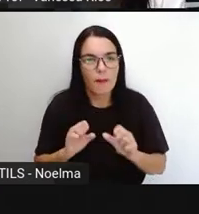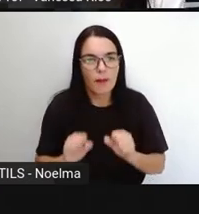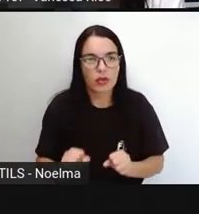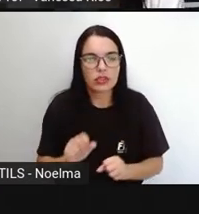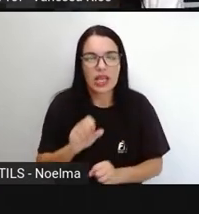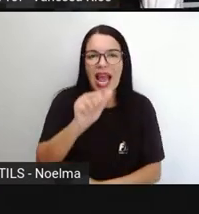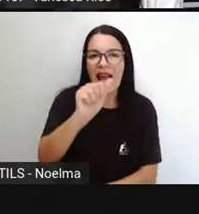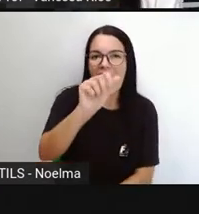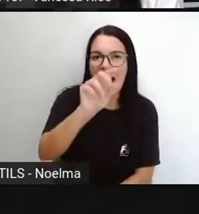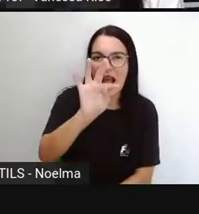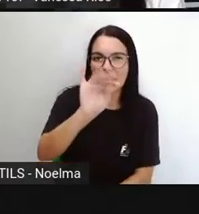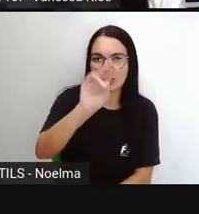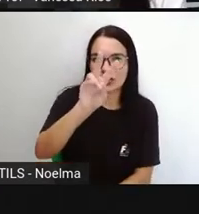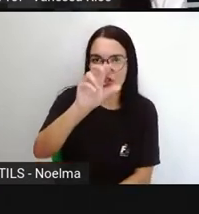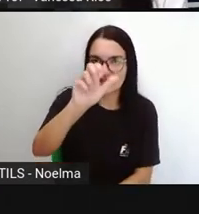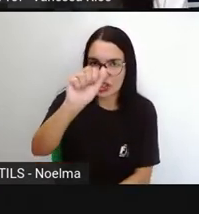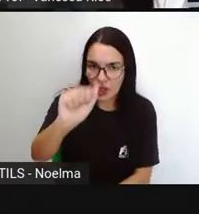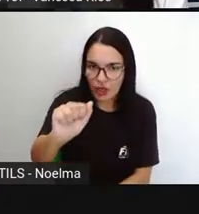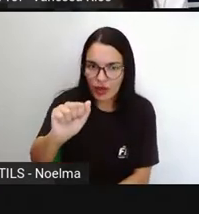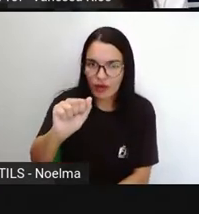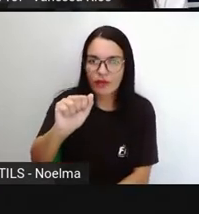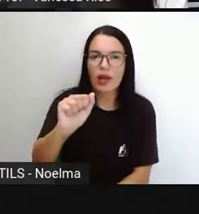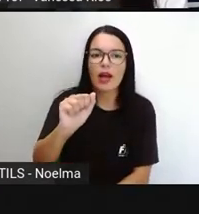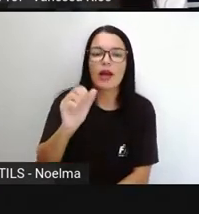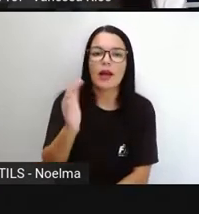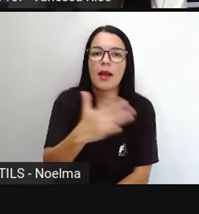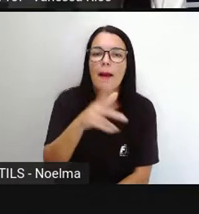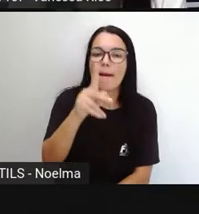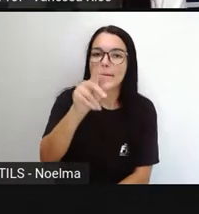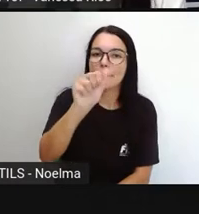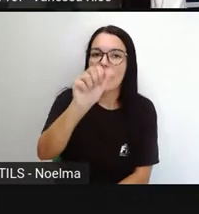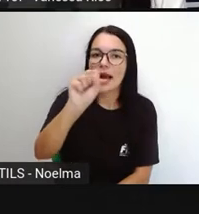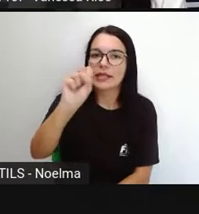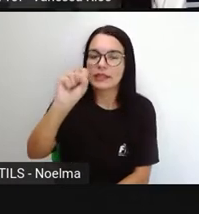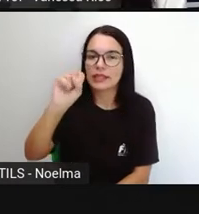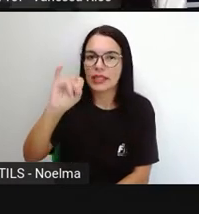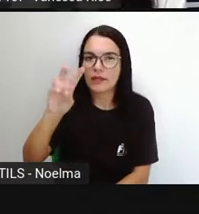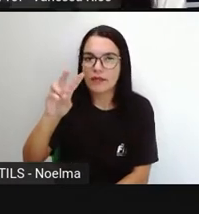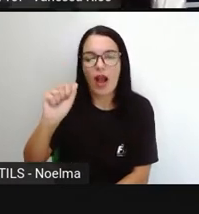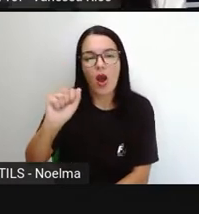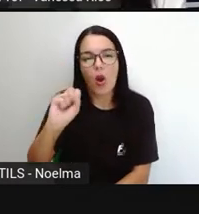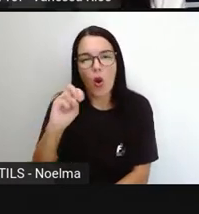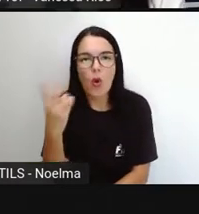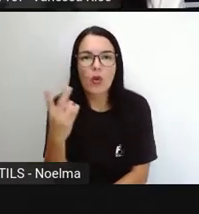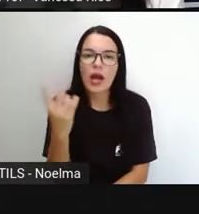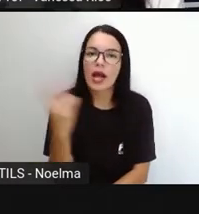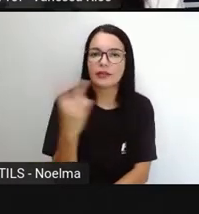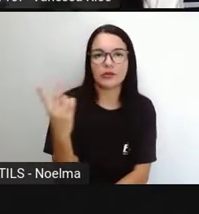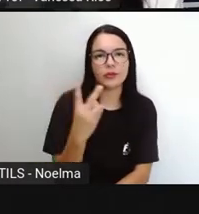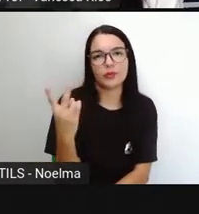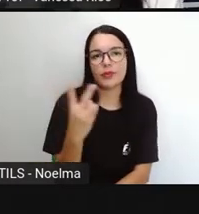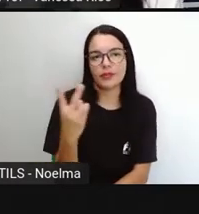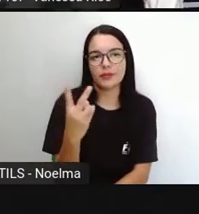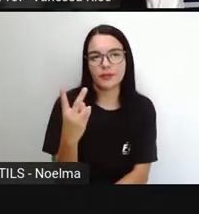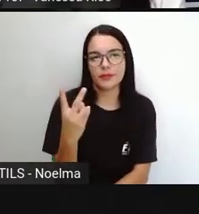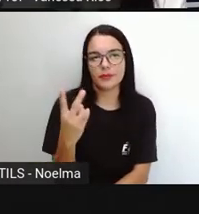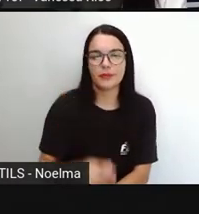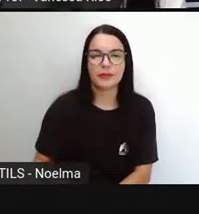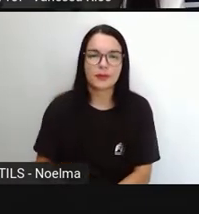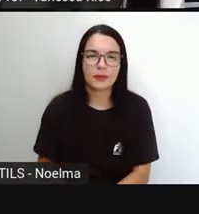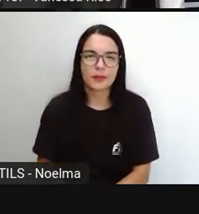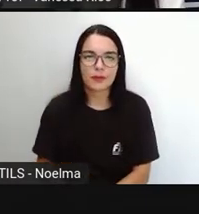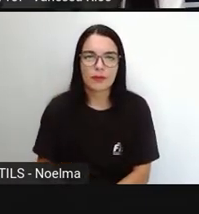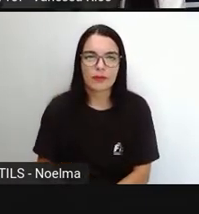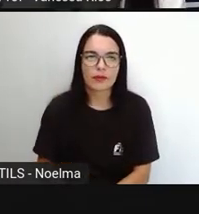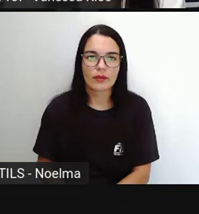As vozes do verbo podem ser a voz ativa, a voz passiva ou ainda a voz reflexiva.